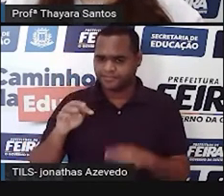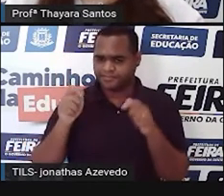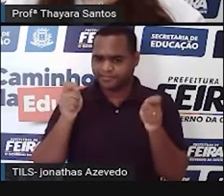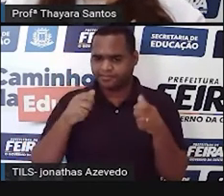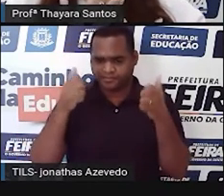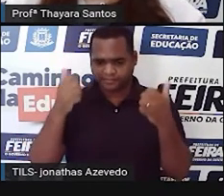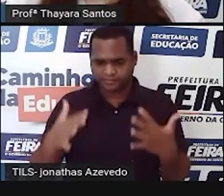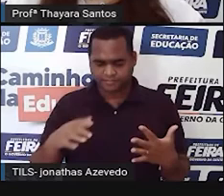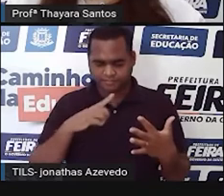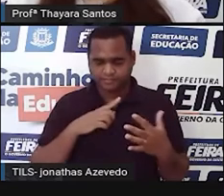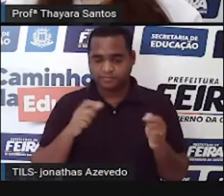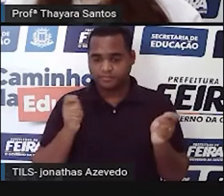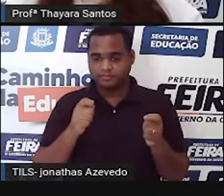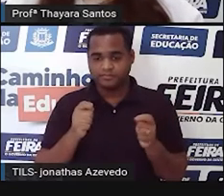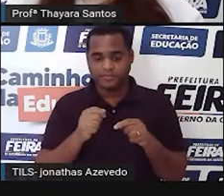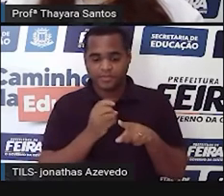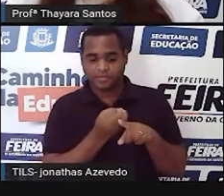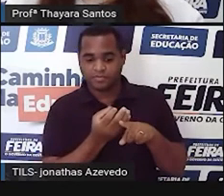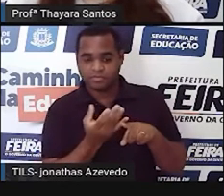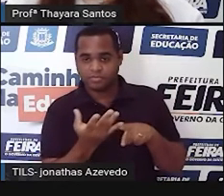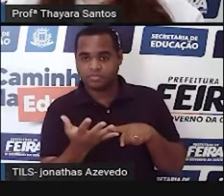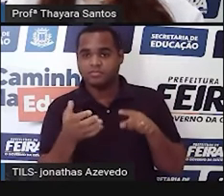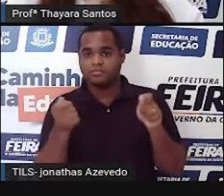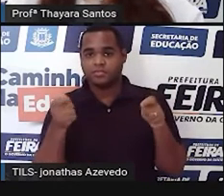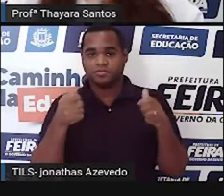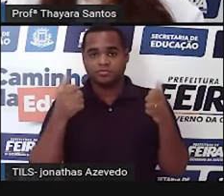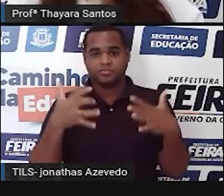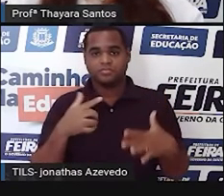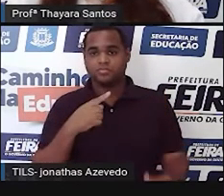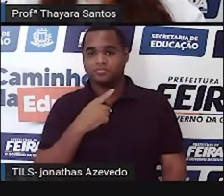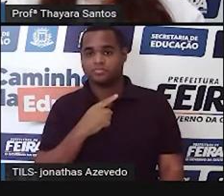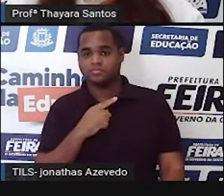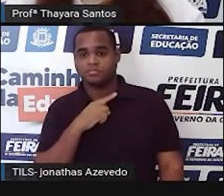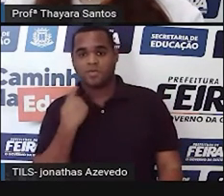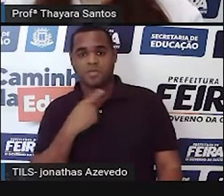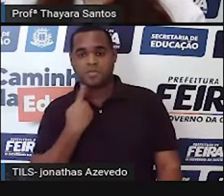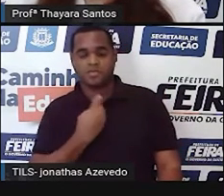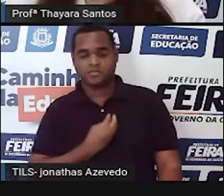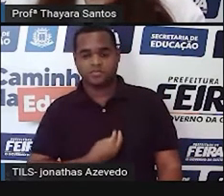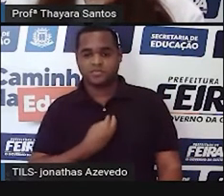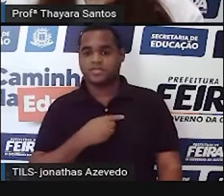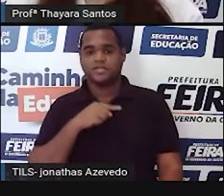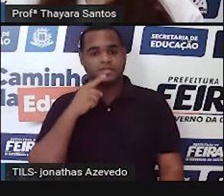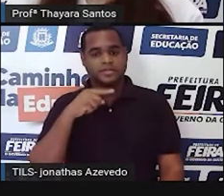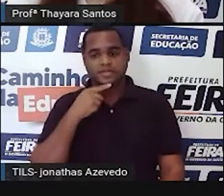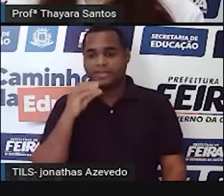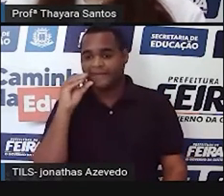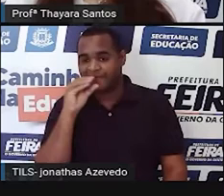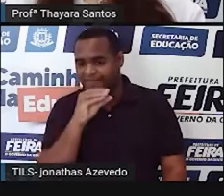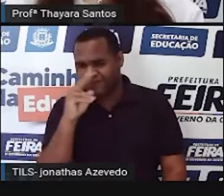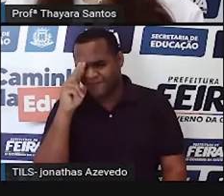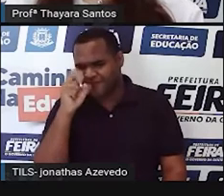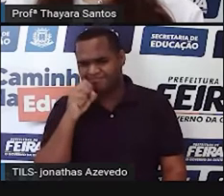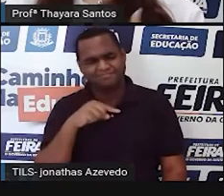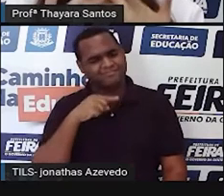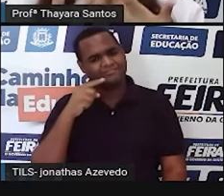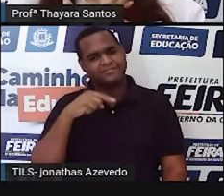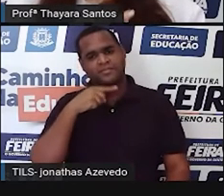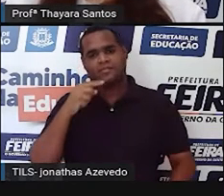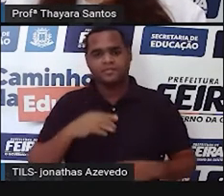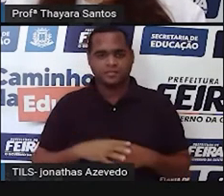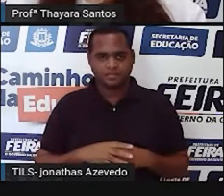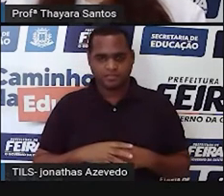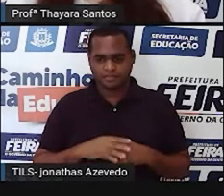para matar os espermatozoides. Os espermatozoides, eles não conseguem sobreviver em um ambiente muito quente assim. Aí, o que foi que a